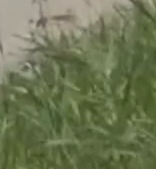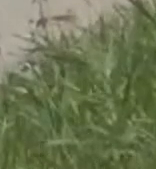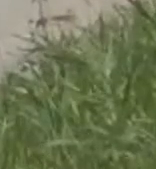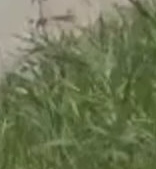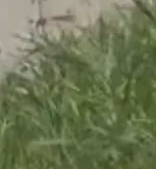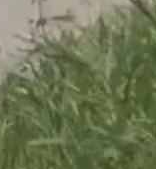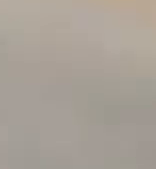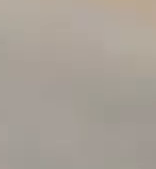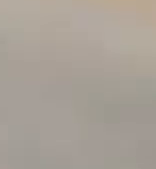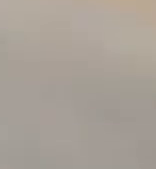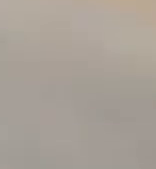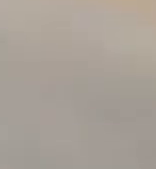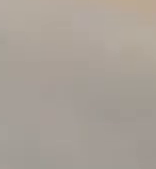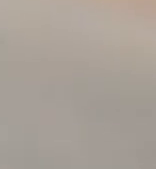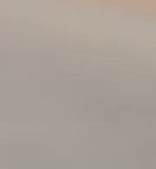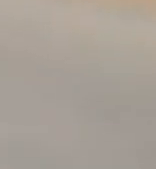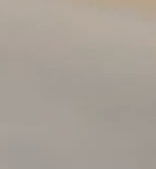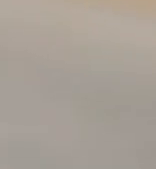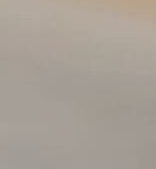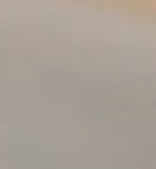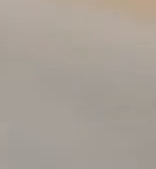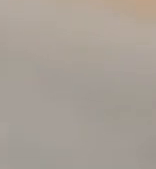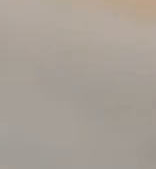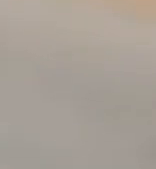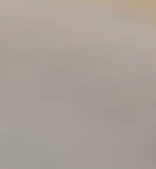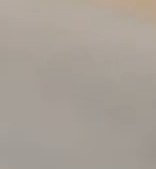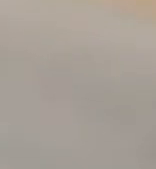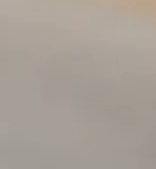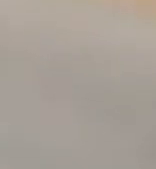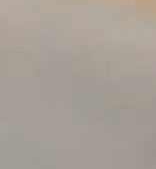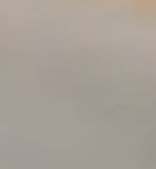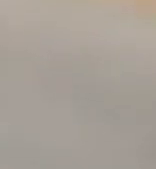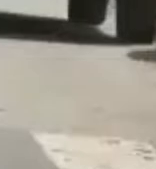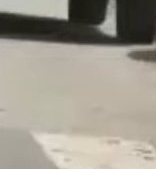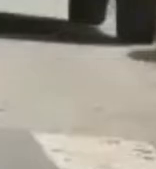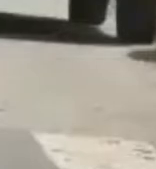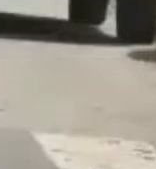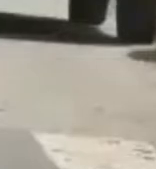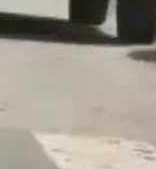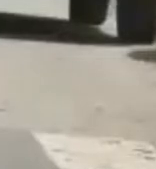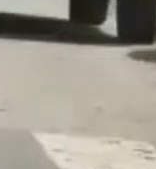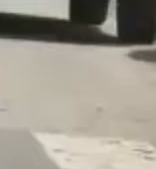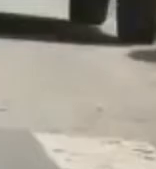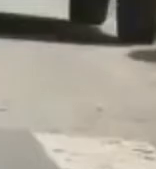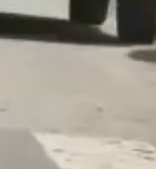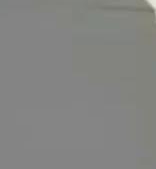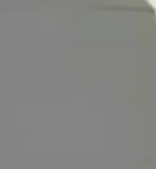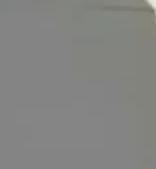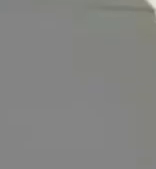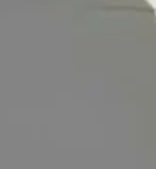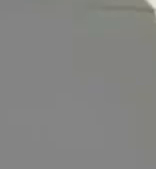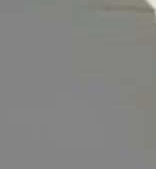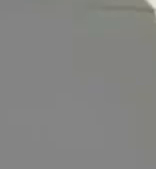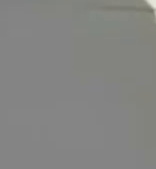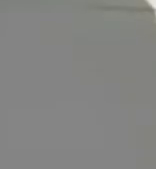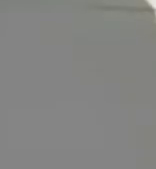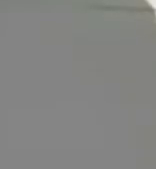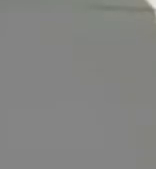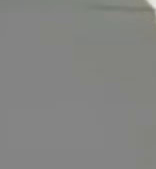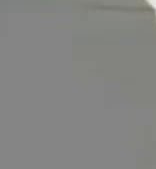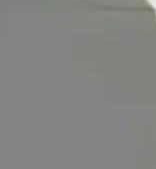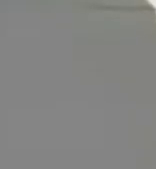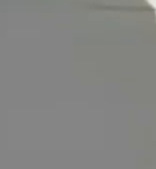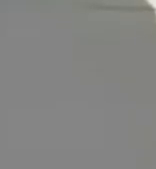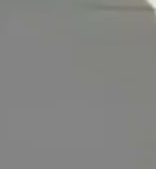mobilidade urbana, como a drenagem e pavimentação das ruas Frei Solano, Prefeito Leopoldo Schramm, Rua Luiz Franzoi, na